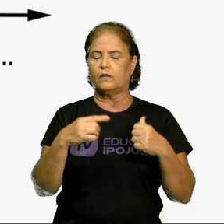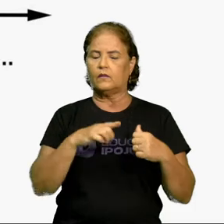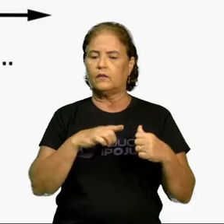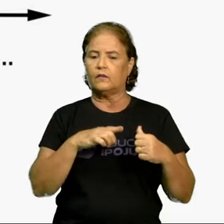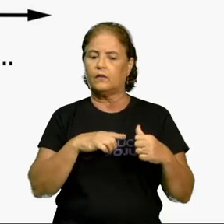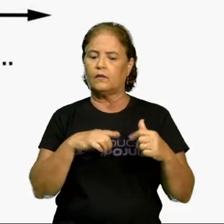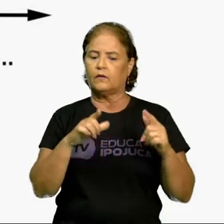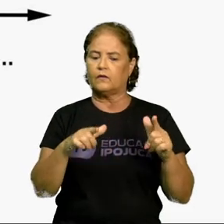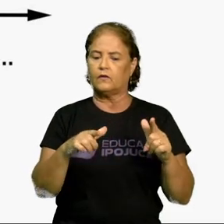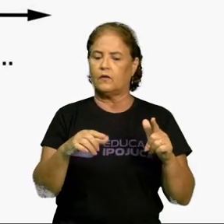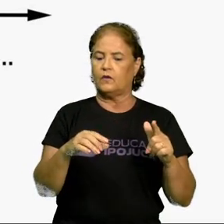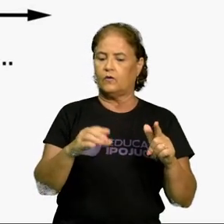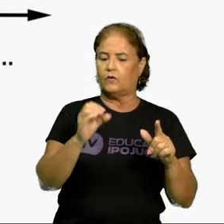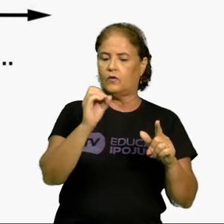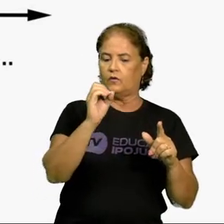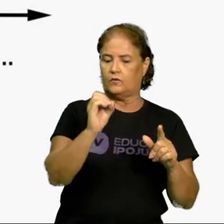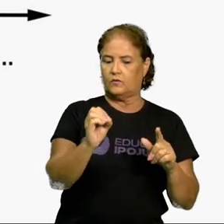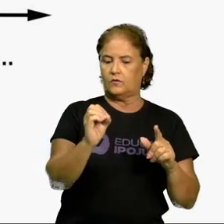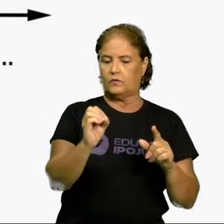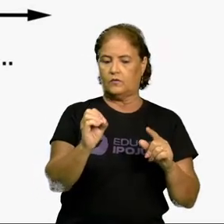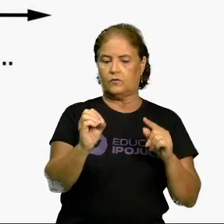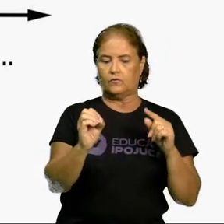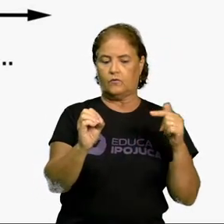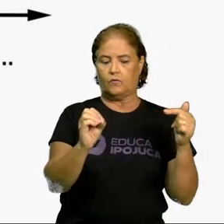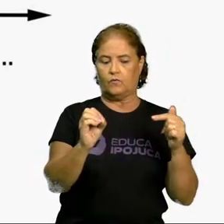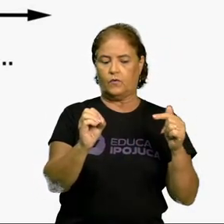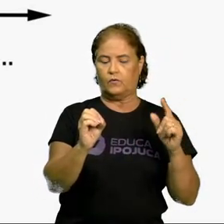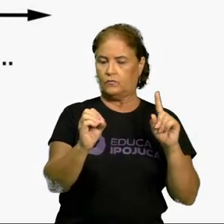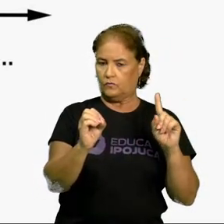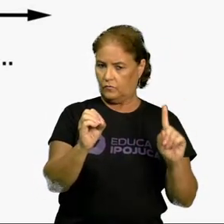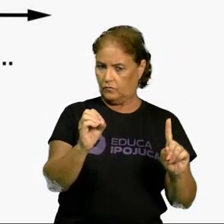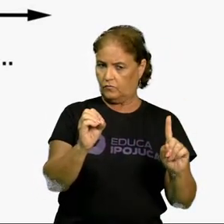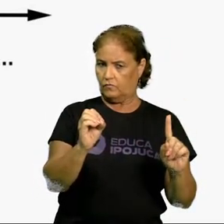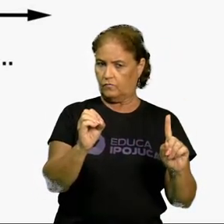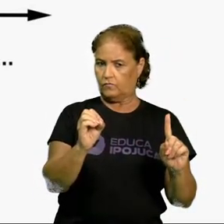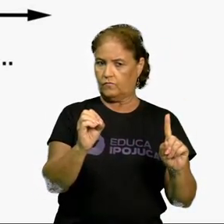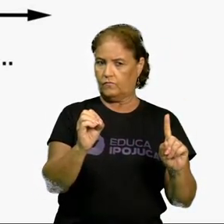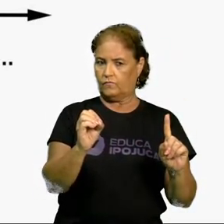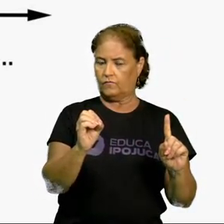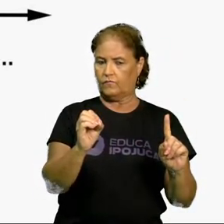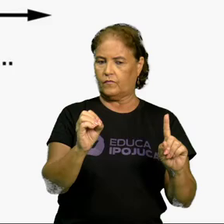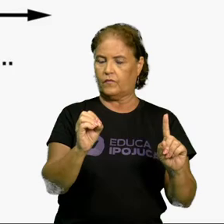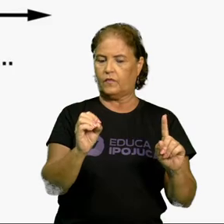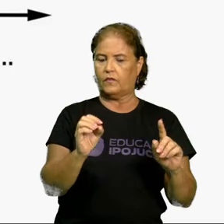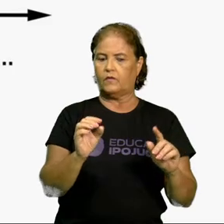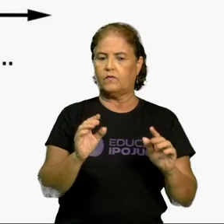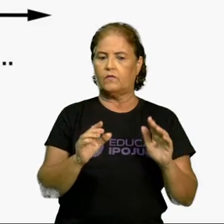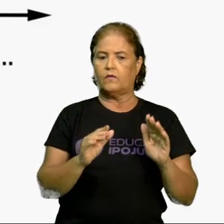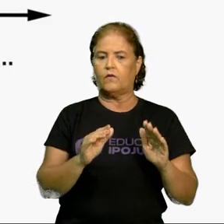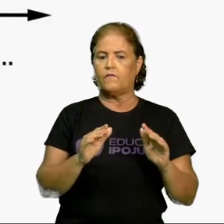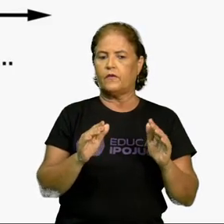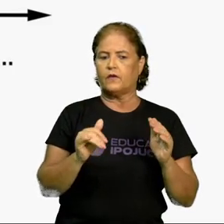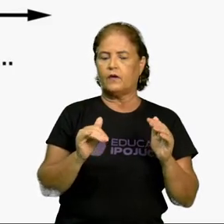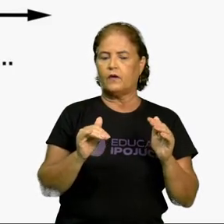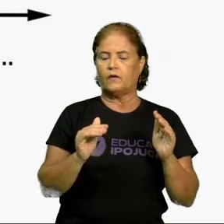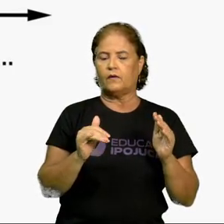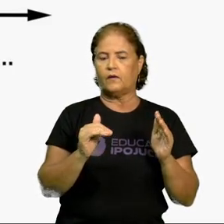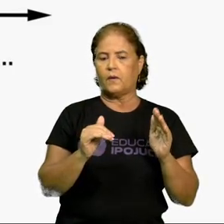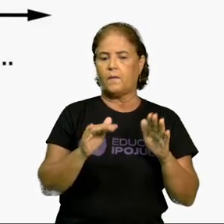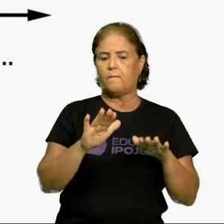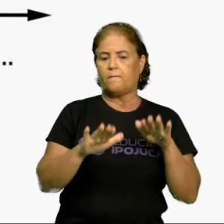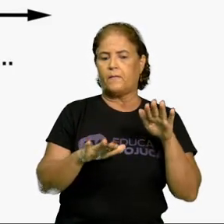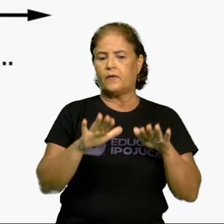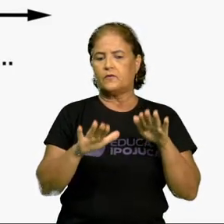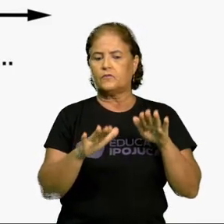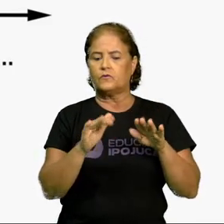entre zero e o menos 1. Fica lá mais um pouquinho acima do